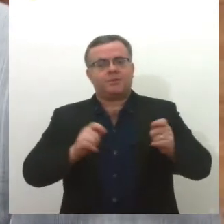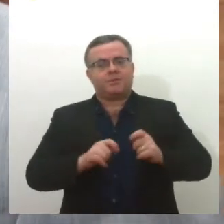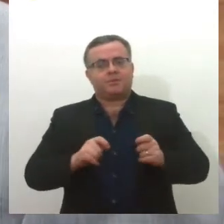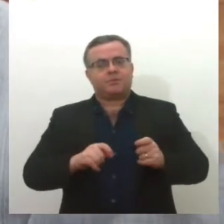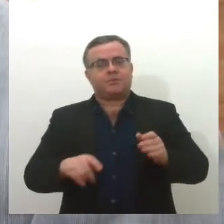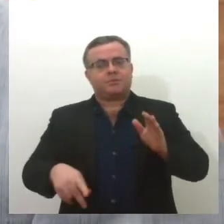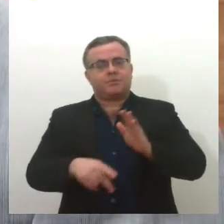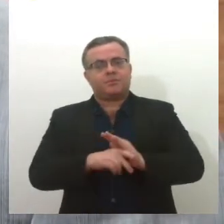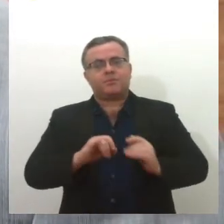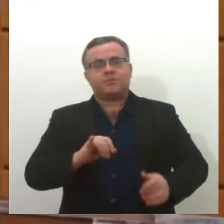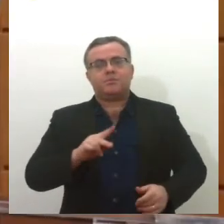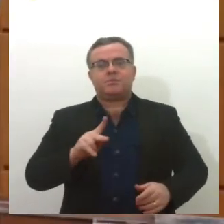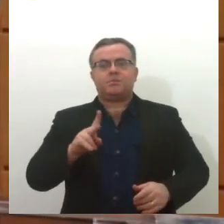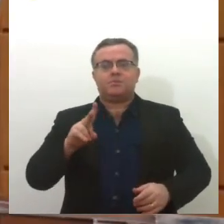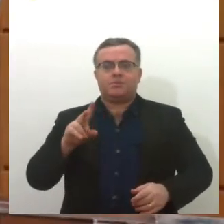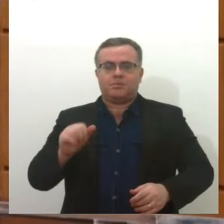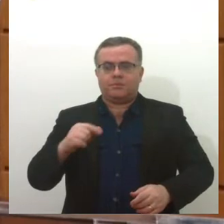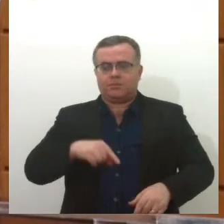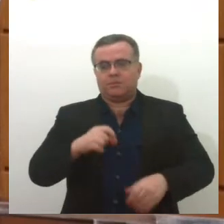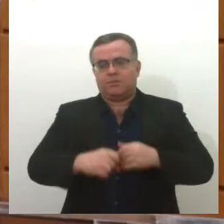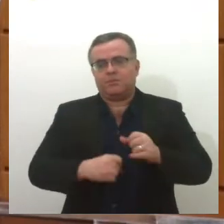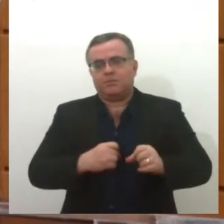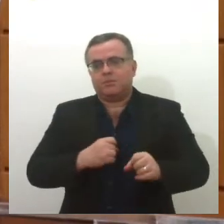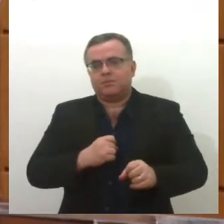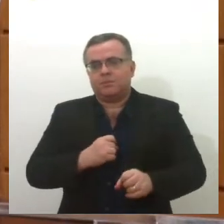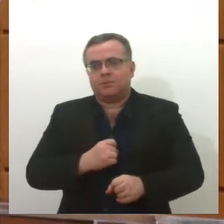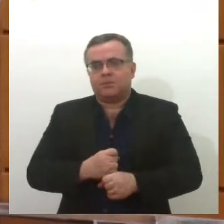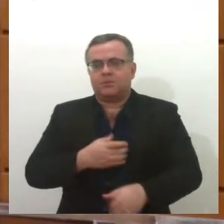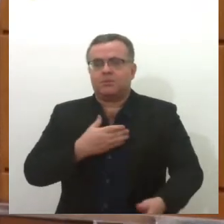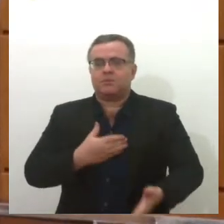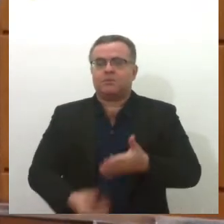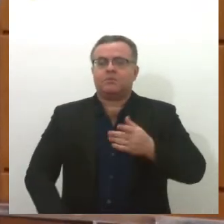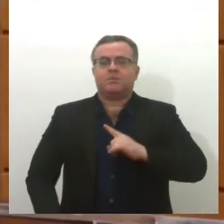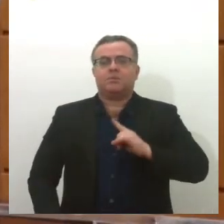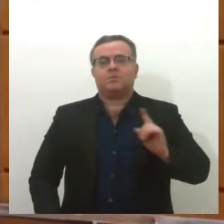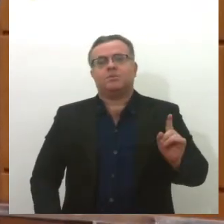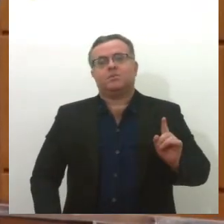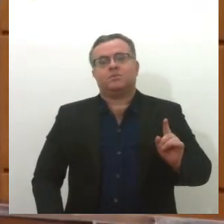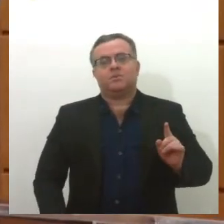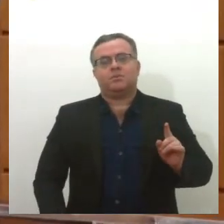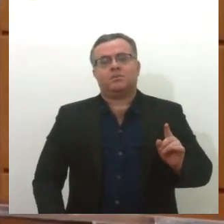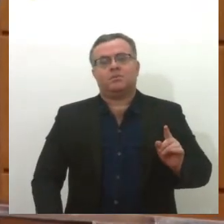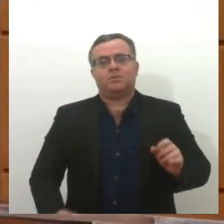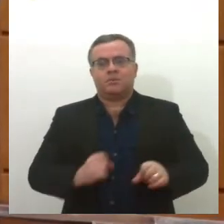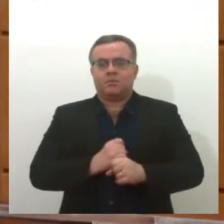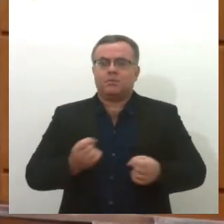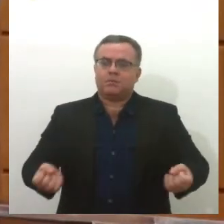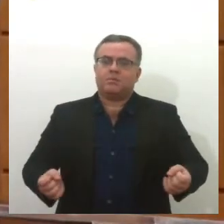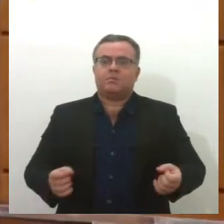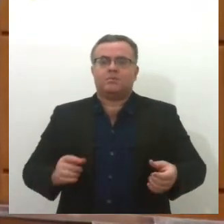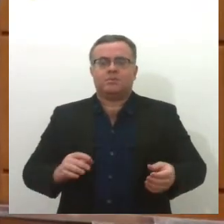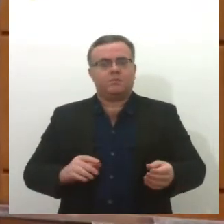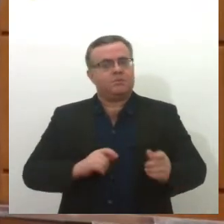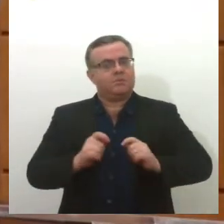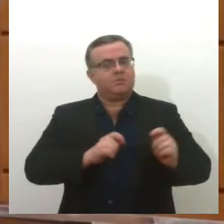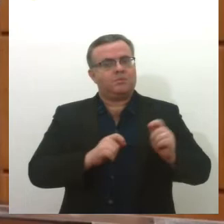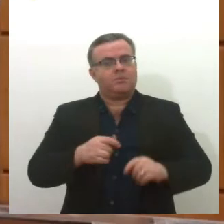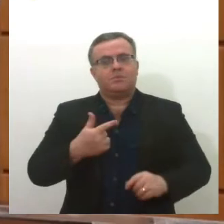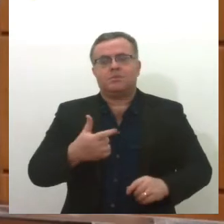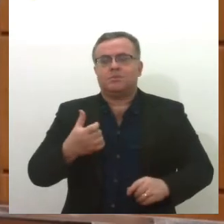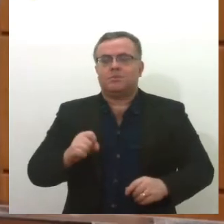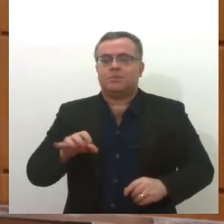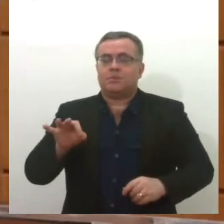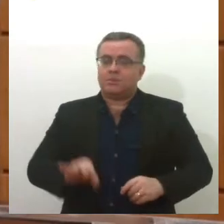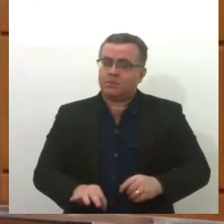do IPVA deste ano, que não poderia ter ultrapassado o índice inflacionário. O reajuste chegou a 28%,